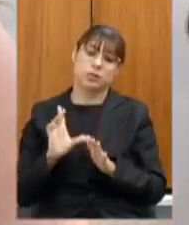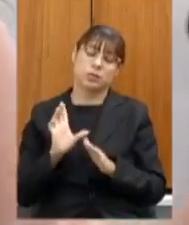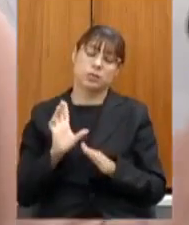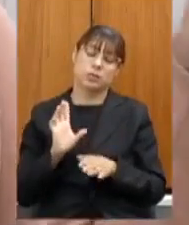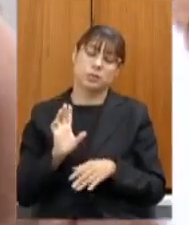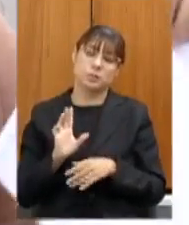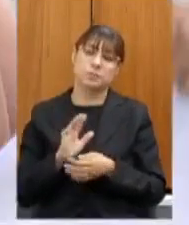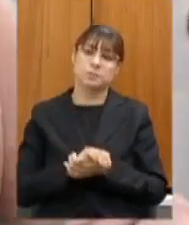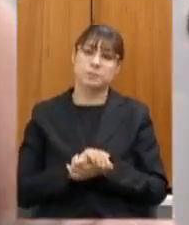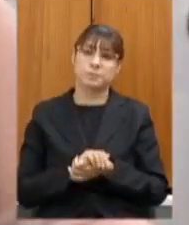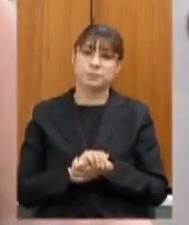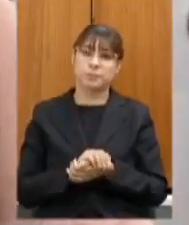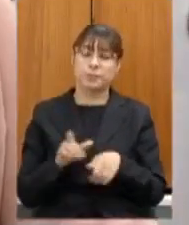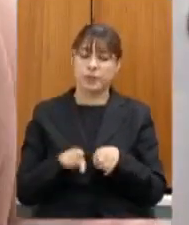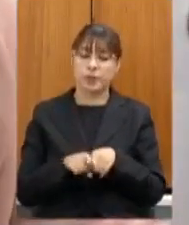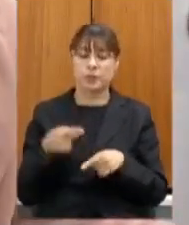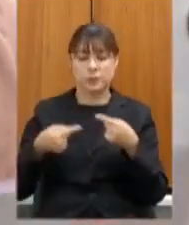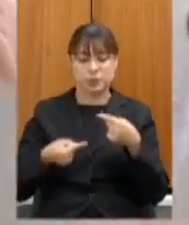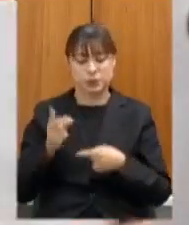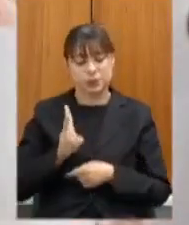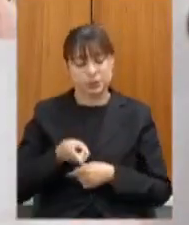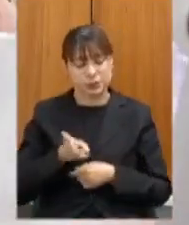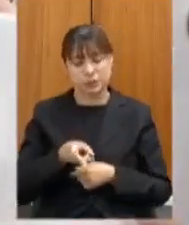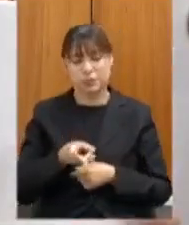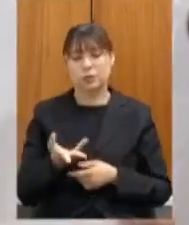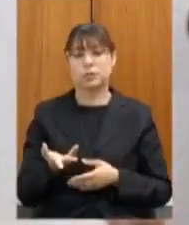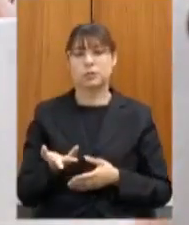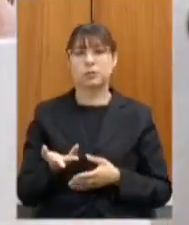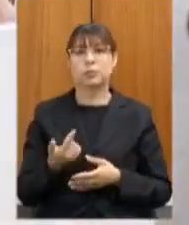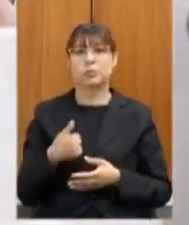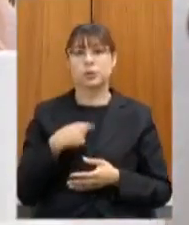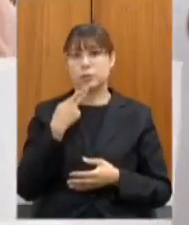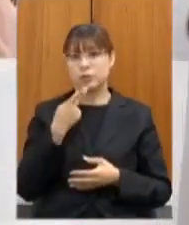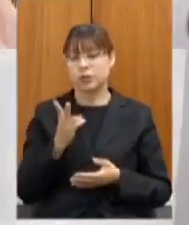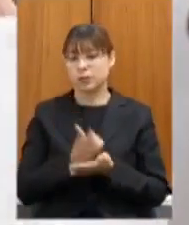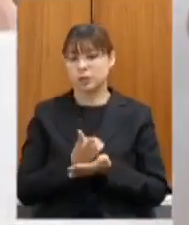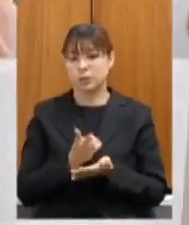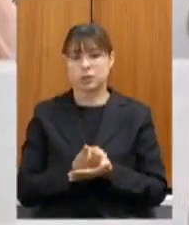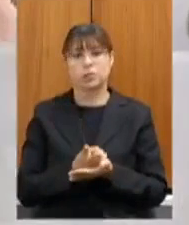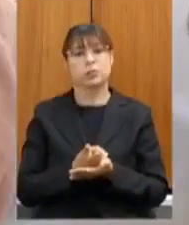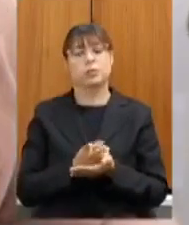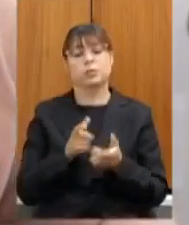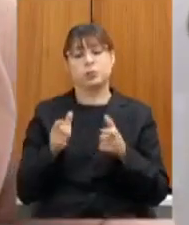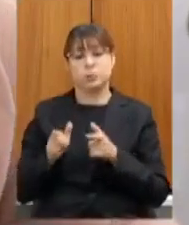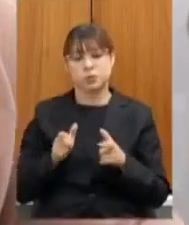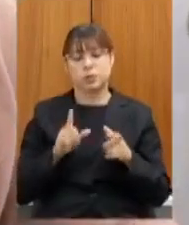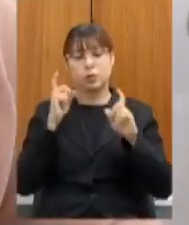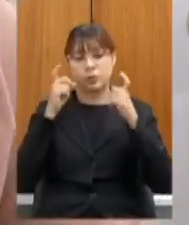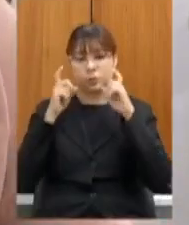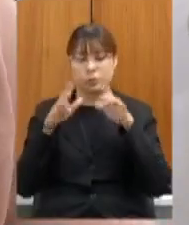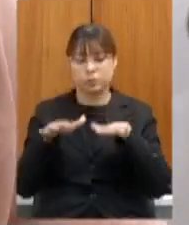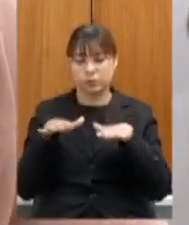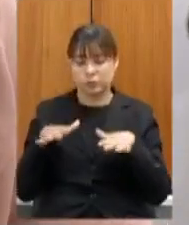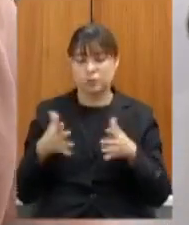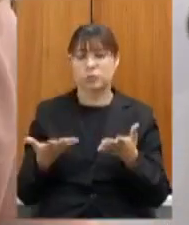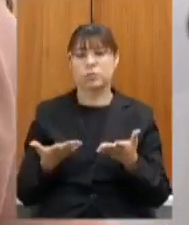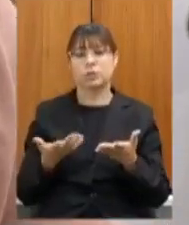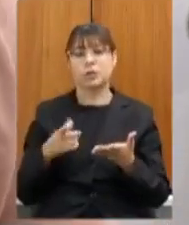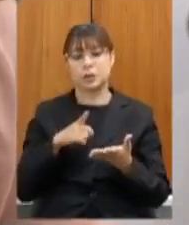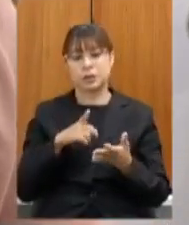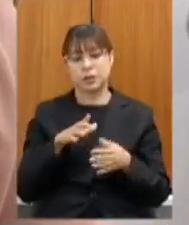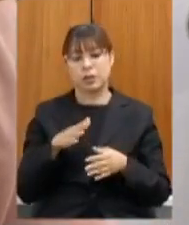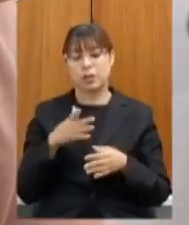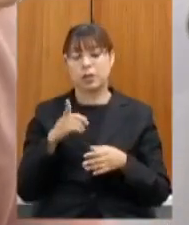e o debate recorrente é exatamente o que eu abordo em todos os espaços a educação tem recurso vinculado